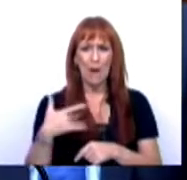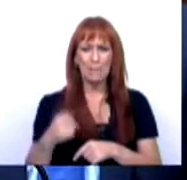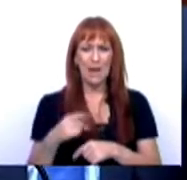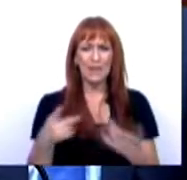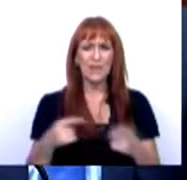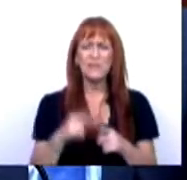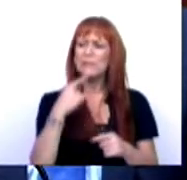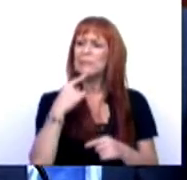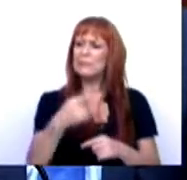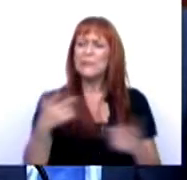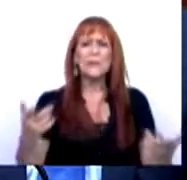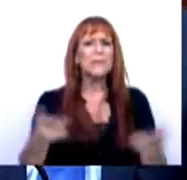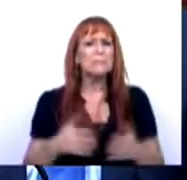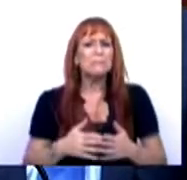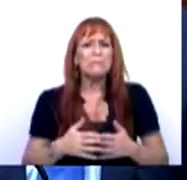que refere,